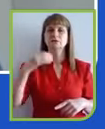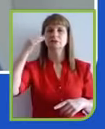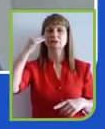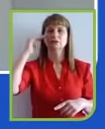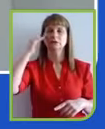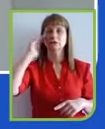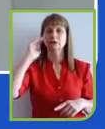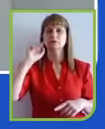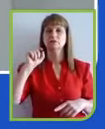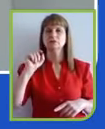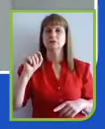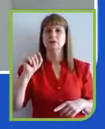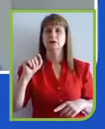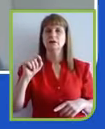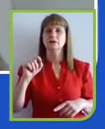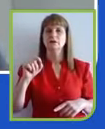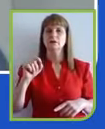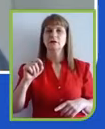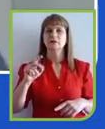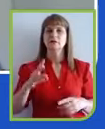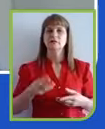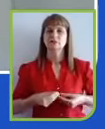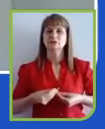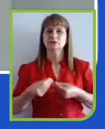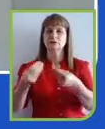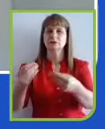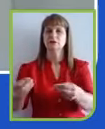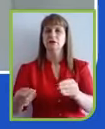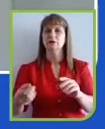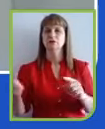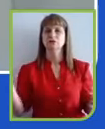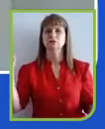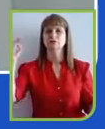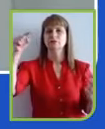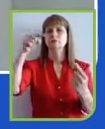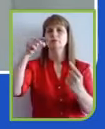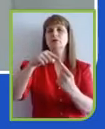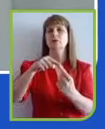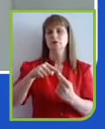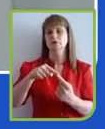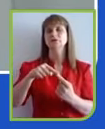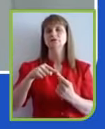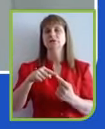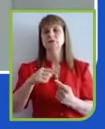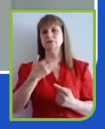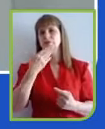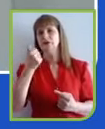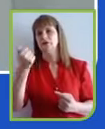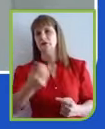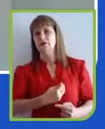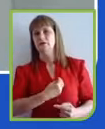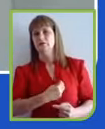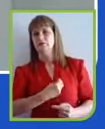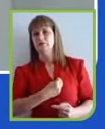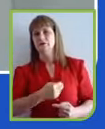concretamente, entregar o nosso propósito, continuar entregando o nosso propósito de melhorar a vida das pessoas através da... criando